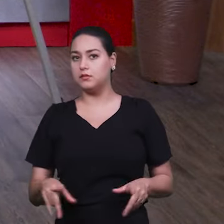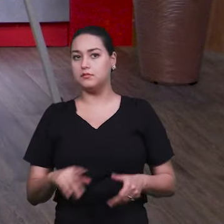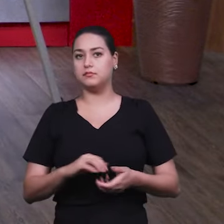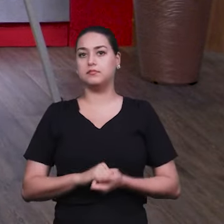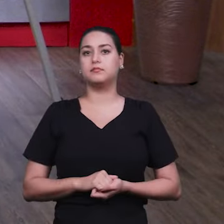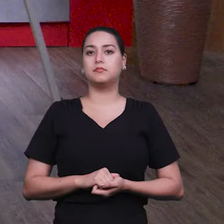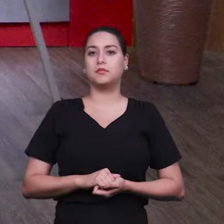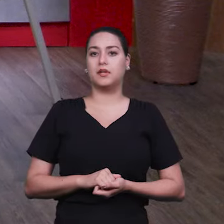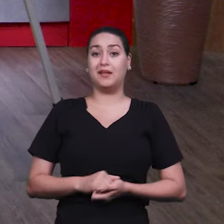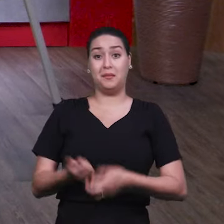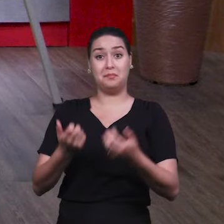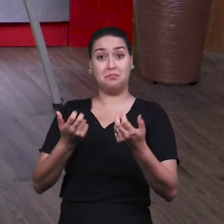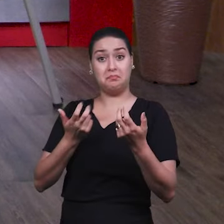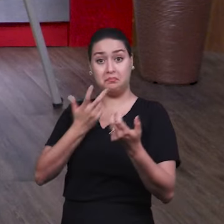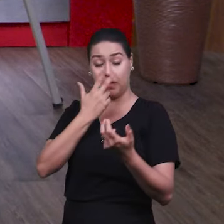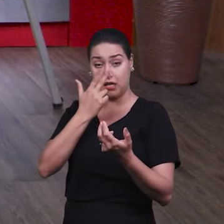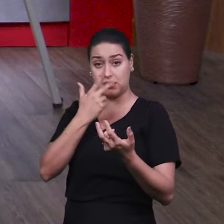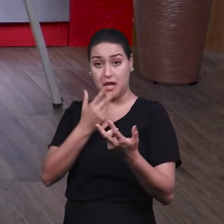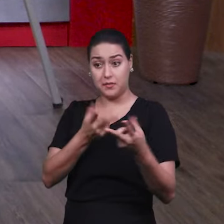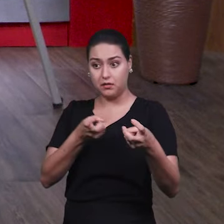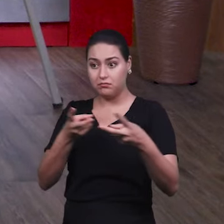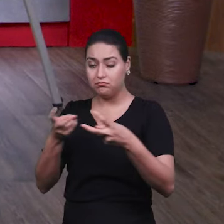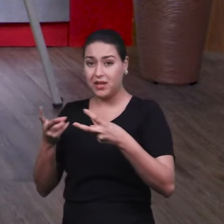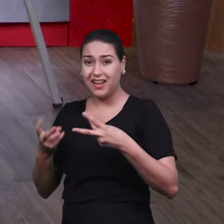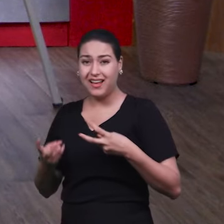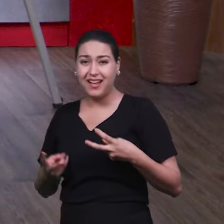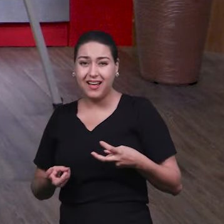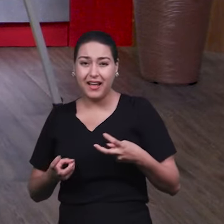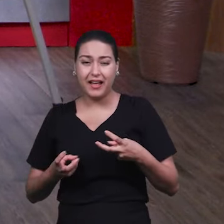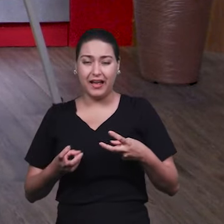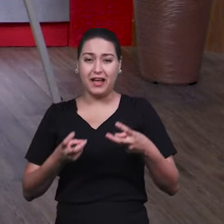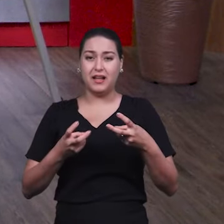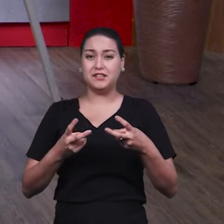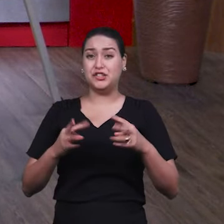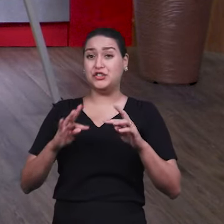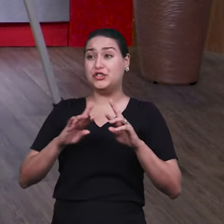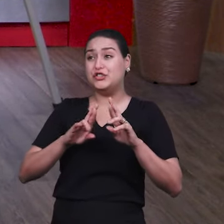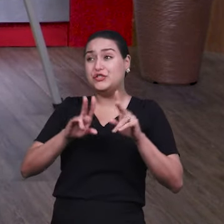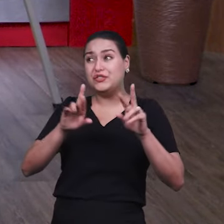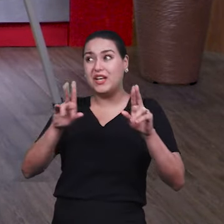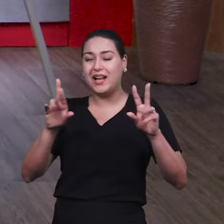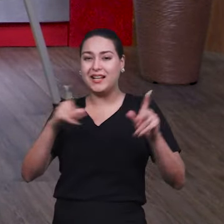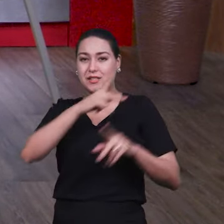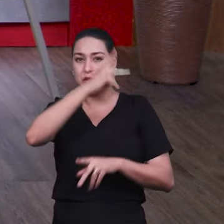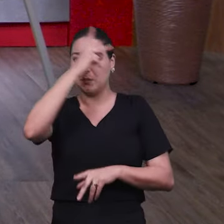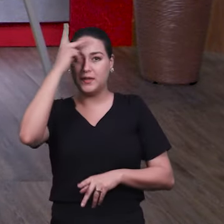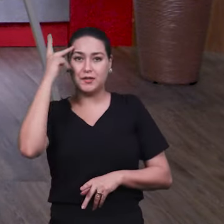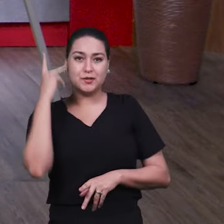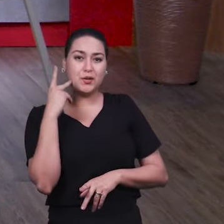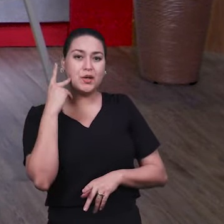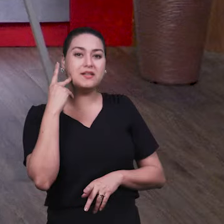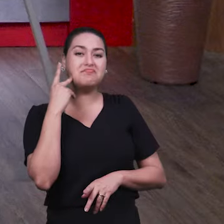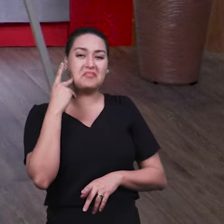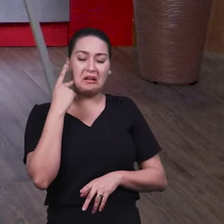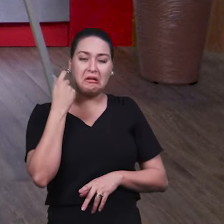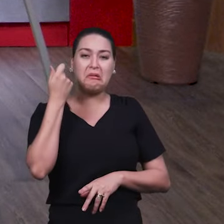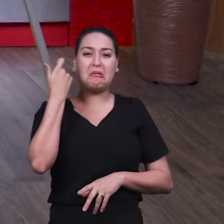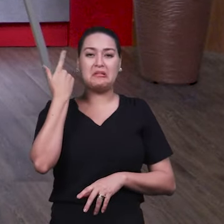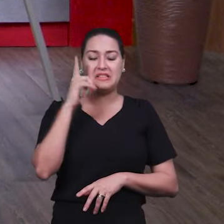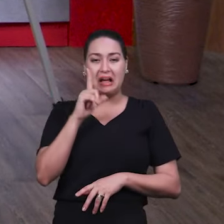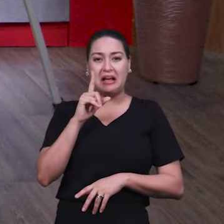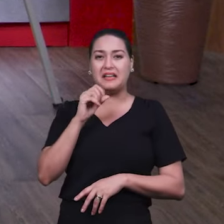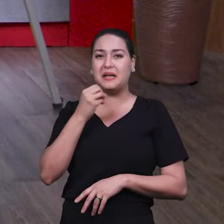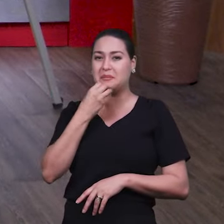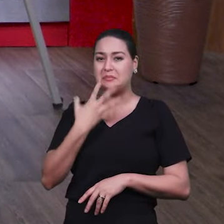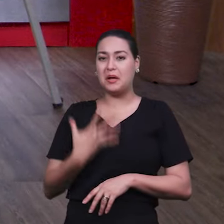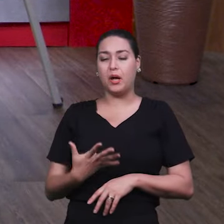muitos talentos, né, aqui no Brasil, que muitas vezes são mais valorizados lá fora, né, e realmente precisa. Fábio, quer